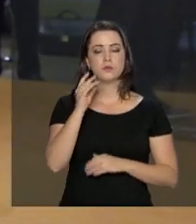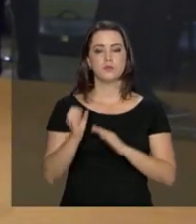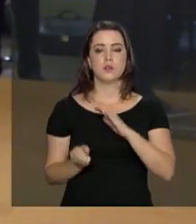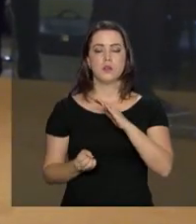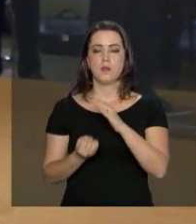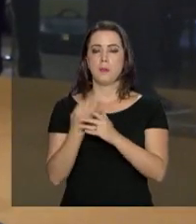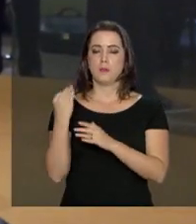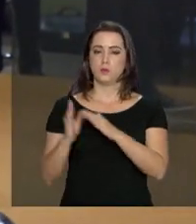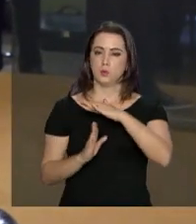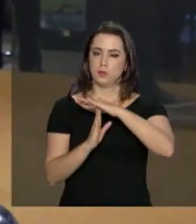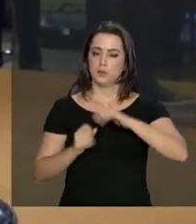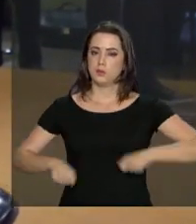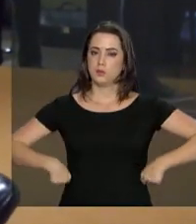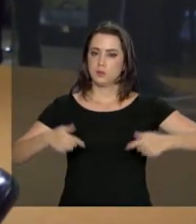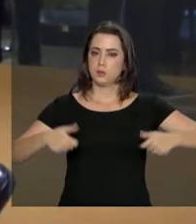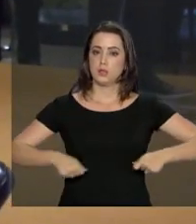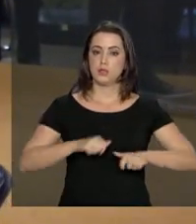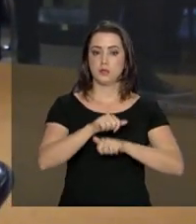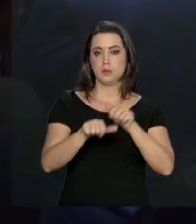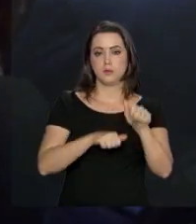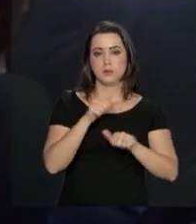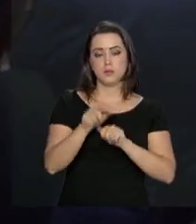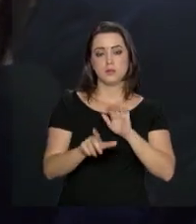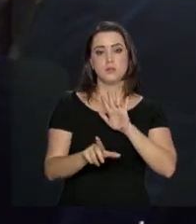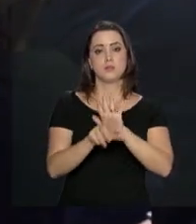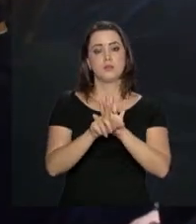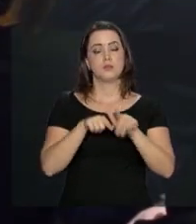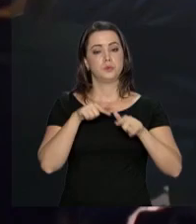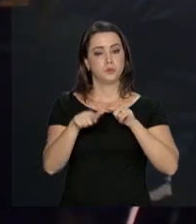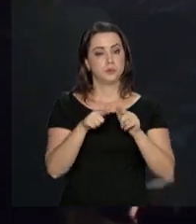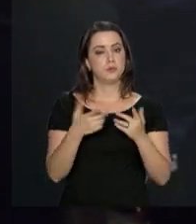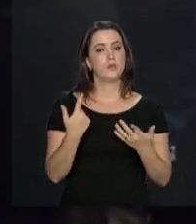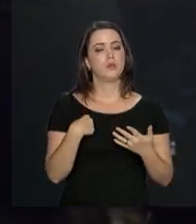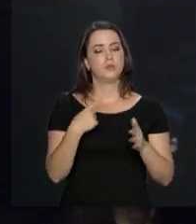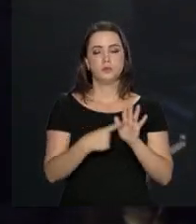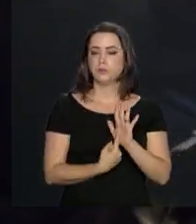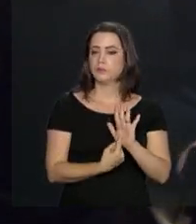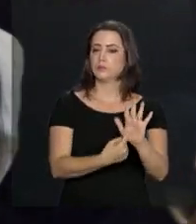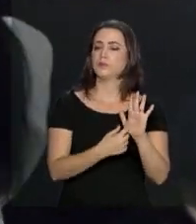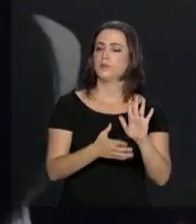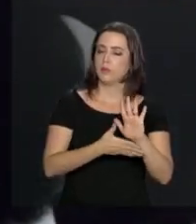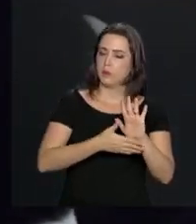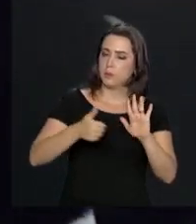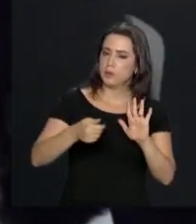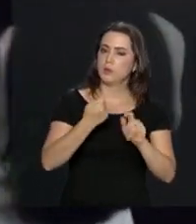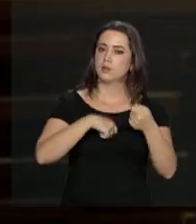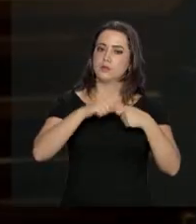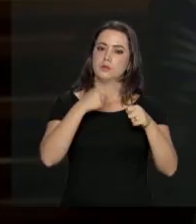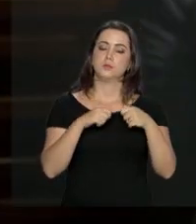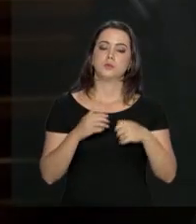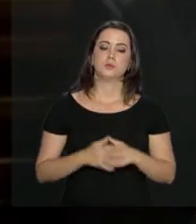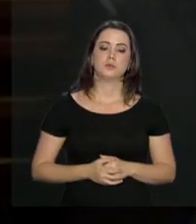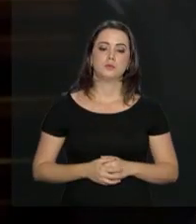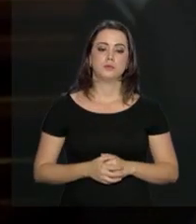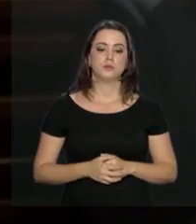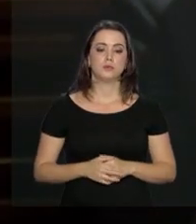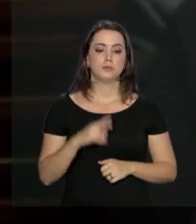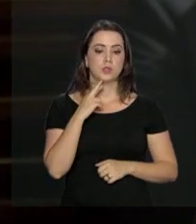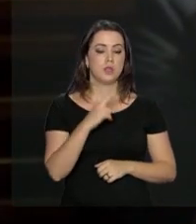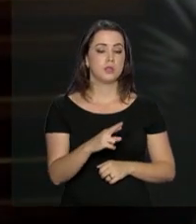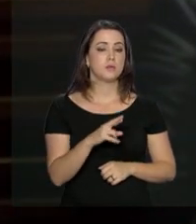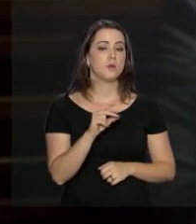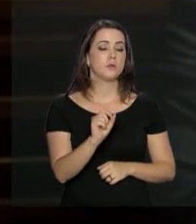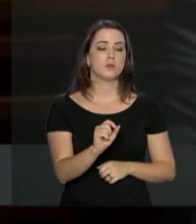modernização trabalhista, entre as medidas que geraram, segundo ele, sinais claros de recuperação da economia. O resultado disso,